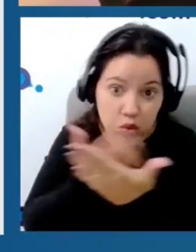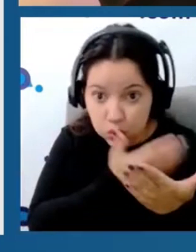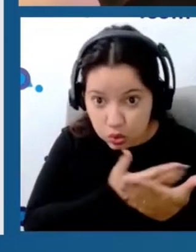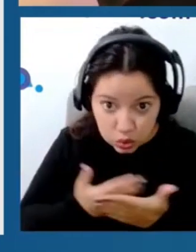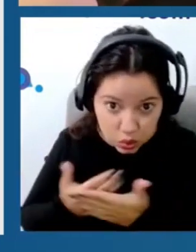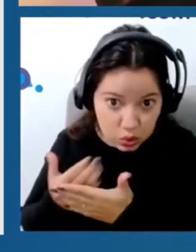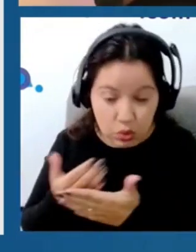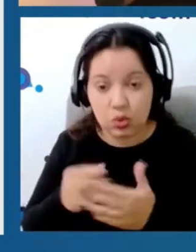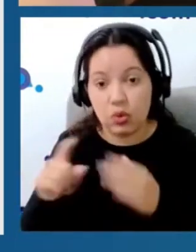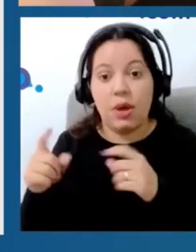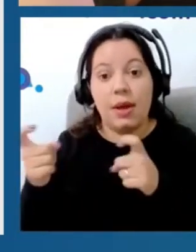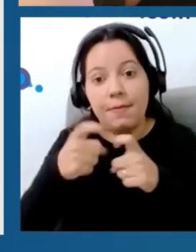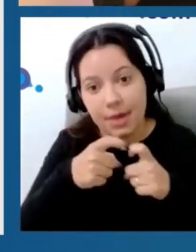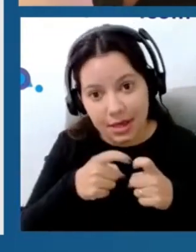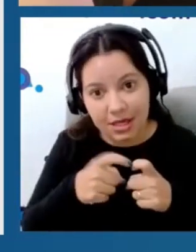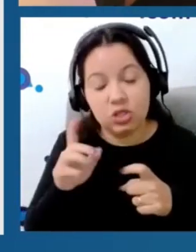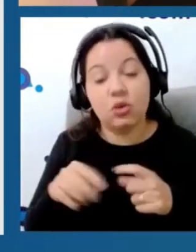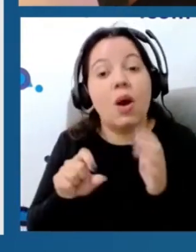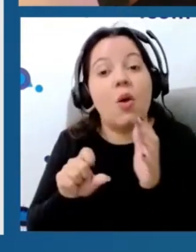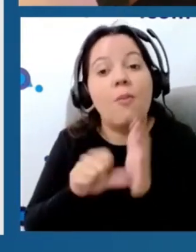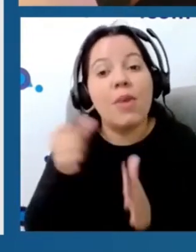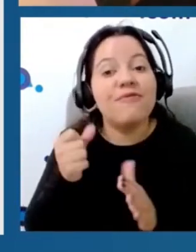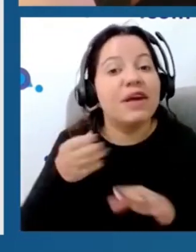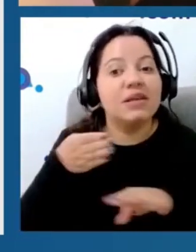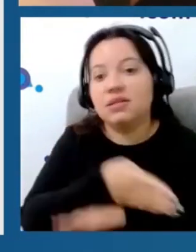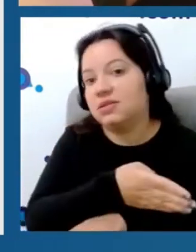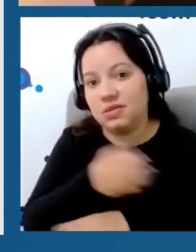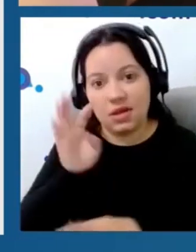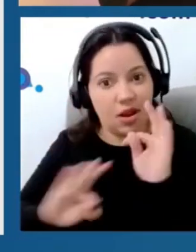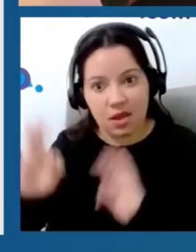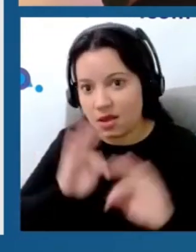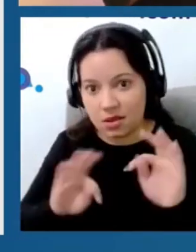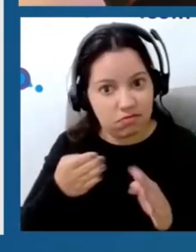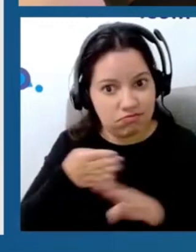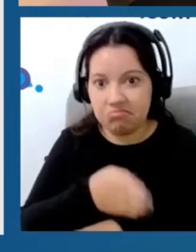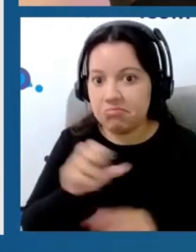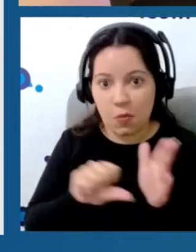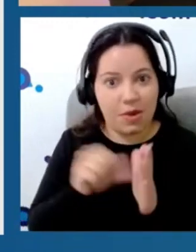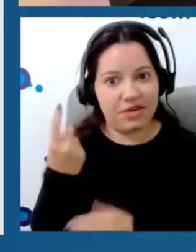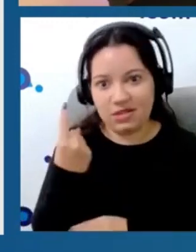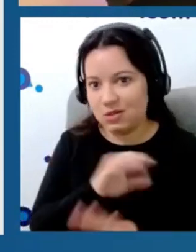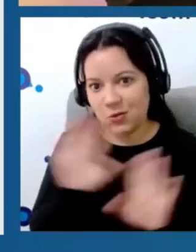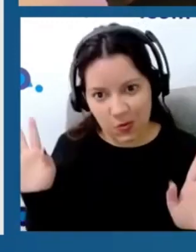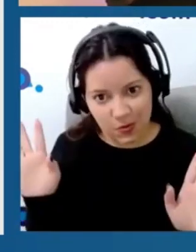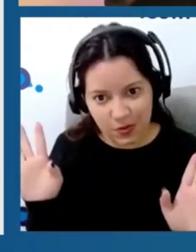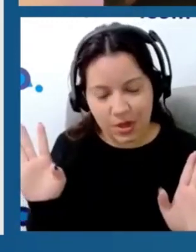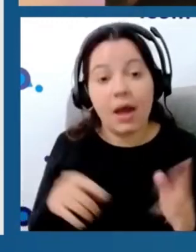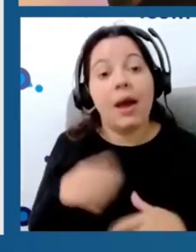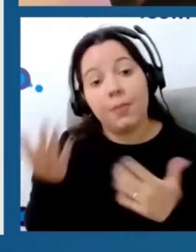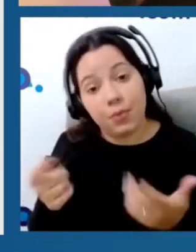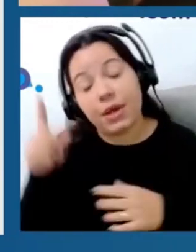vocês era a duração de uma vez, uma vez, um tratamento de uma única sessão. Quando você tem, na verdade, um